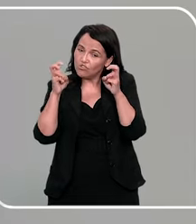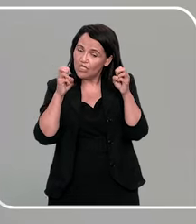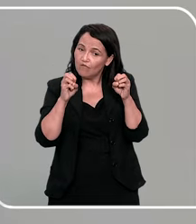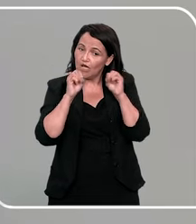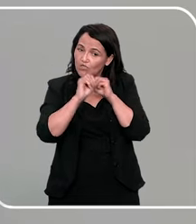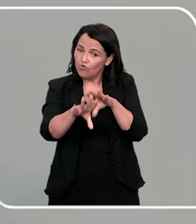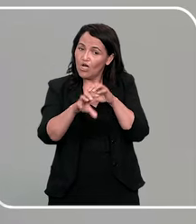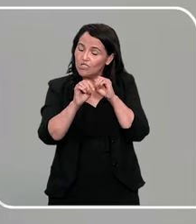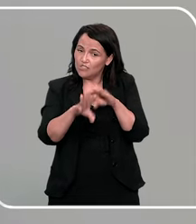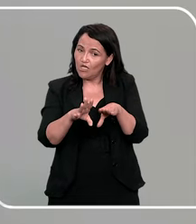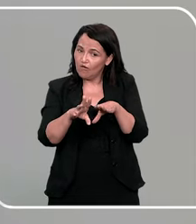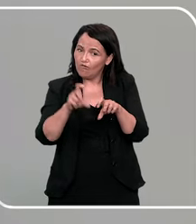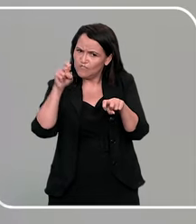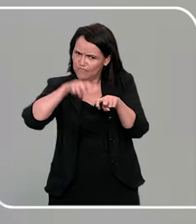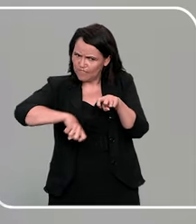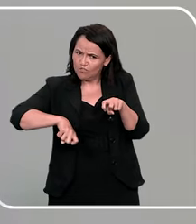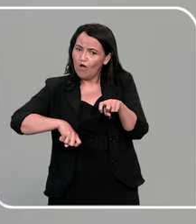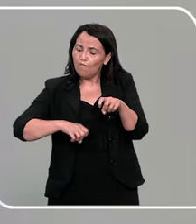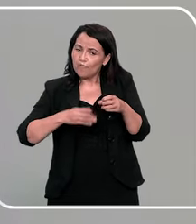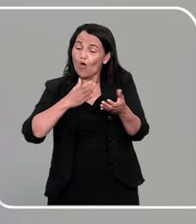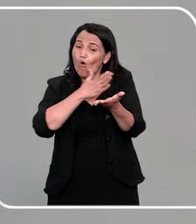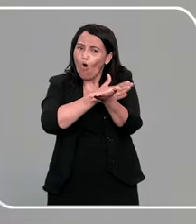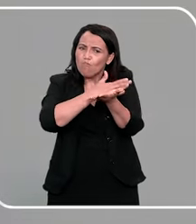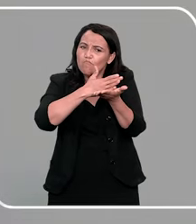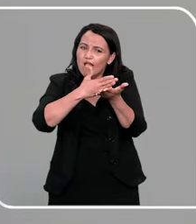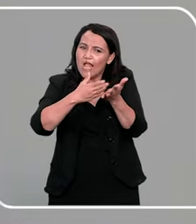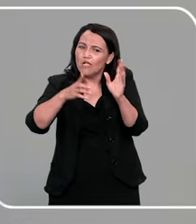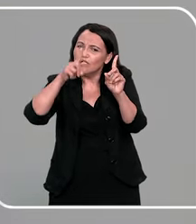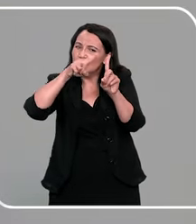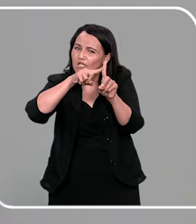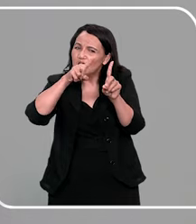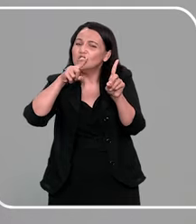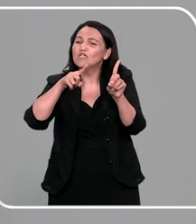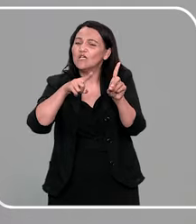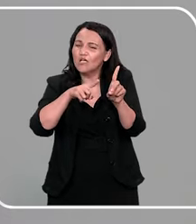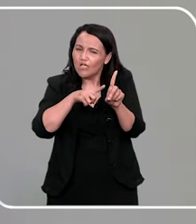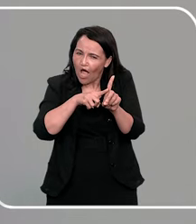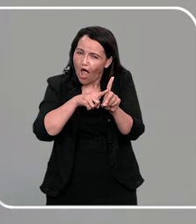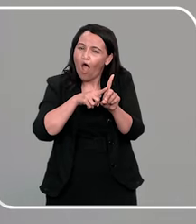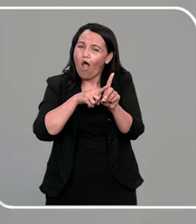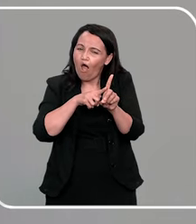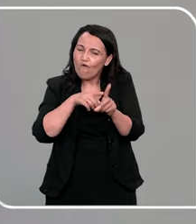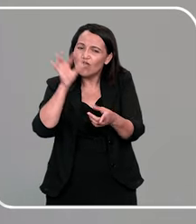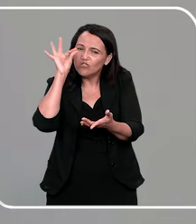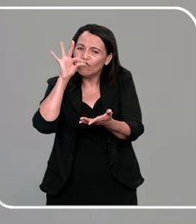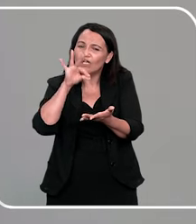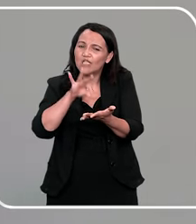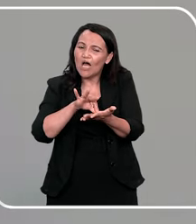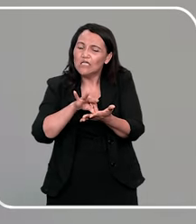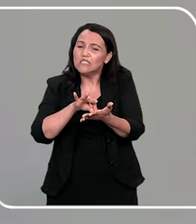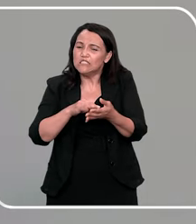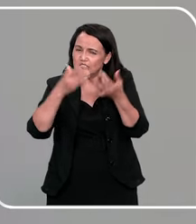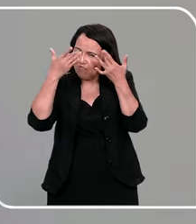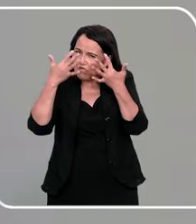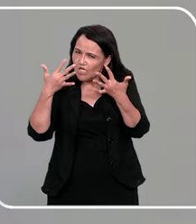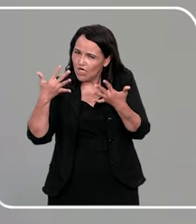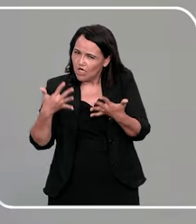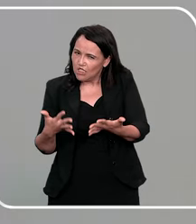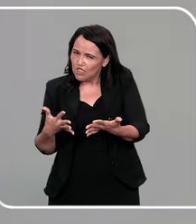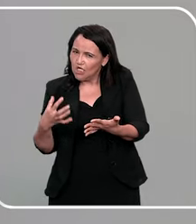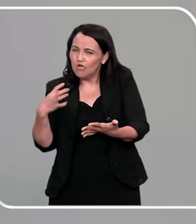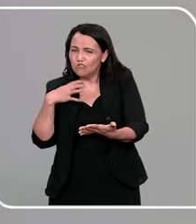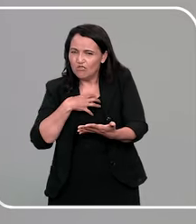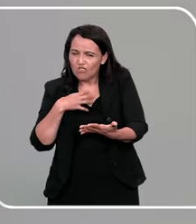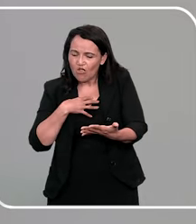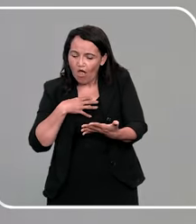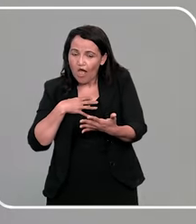sexual, ela começa desde a gravidez, claro, porque você vai se preparar pra isso, né? Colocando seus limites ali quando alguém vem encostar na